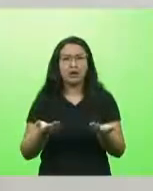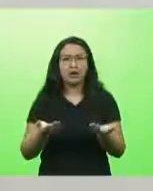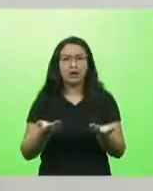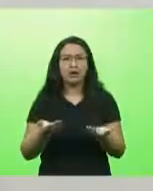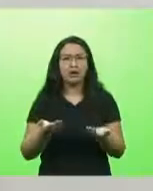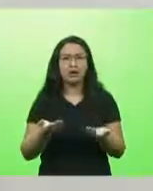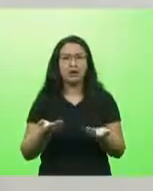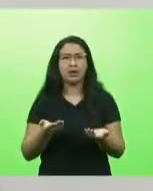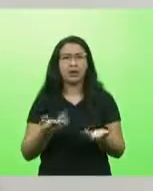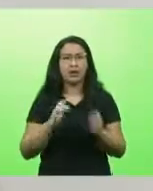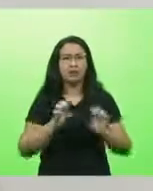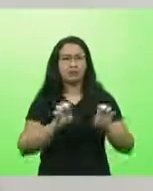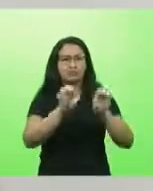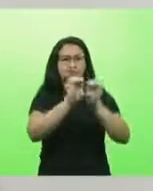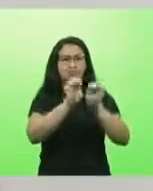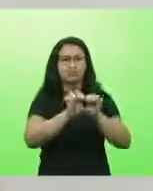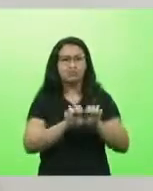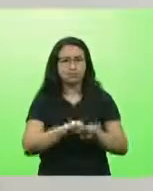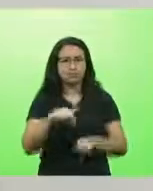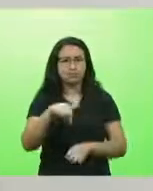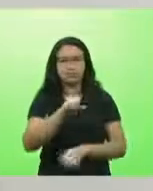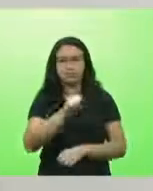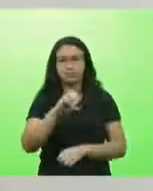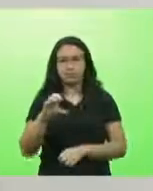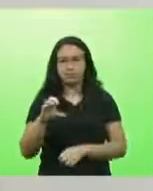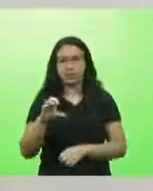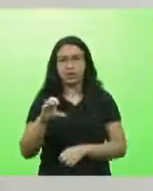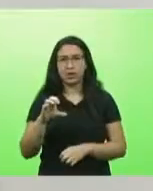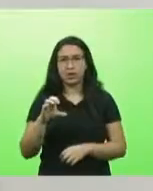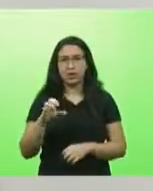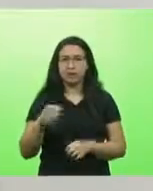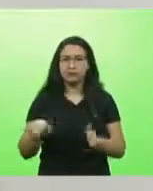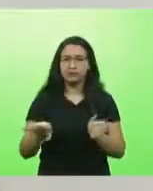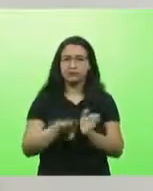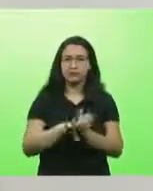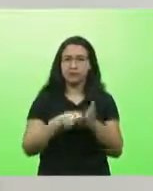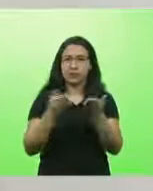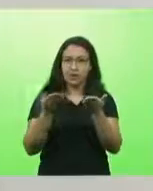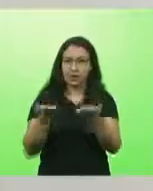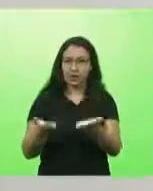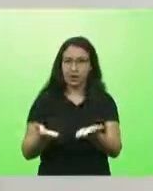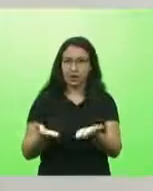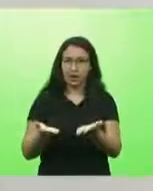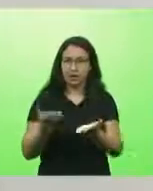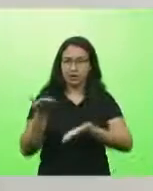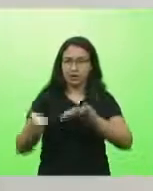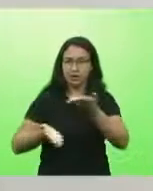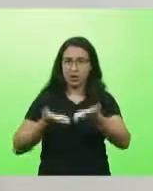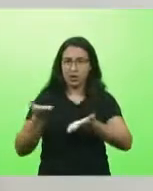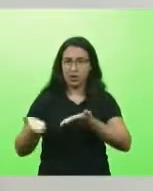Onde é que está a estrutura de Santa Catarina para receber os doentes do Covid? Porque dinheiro tem.